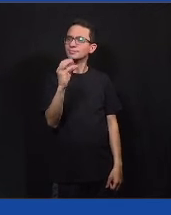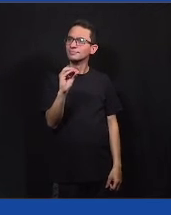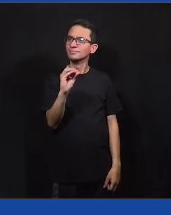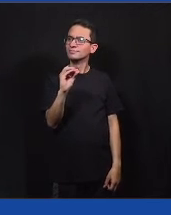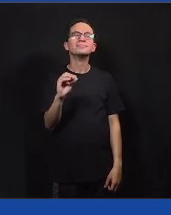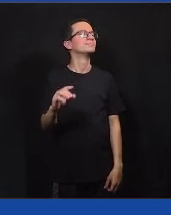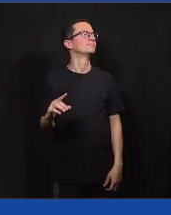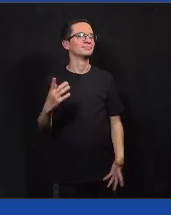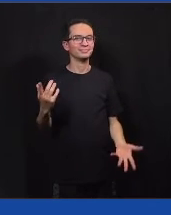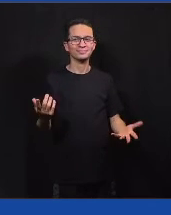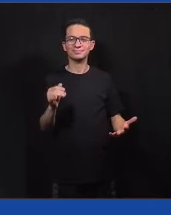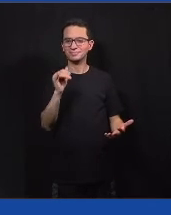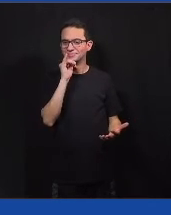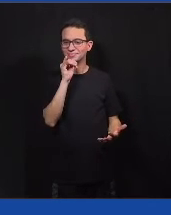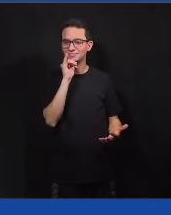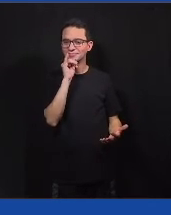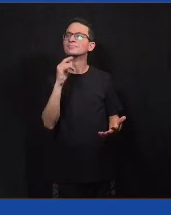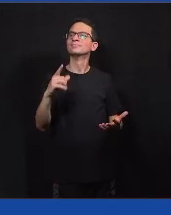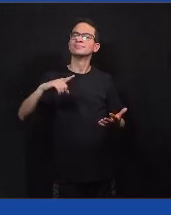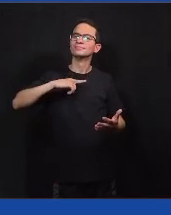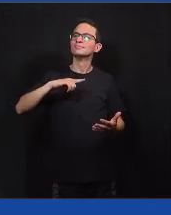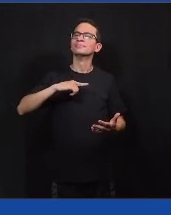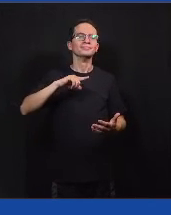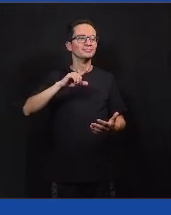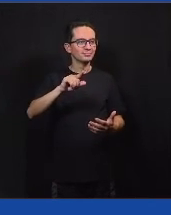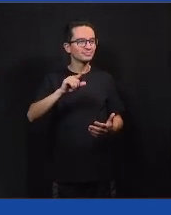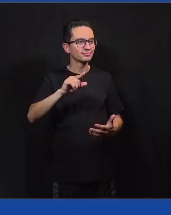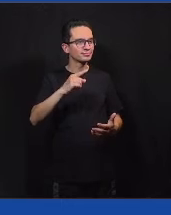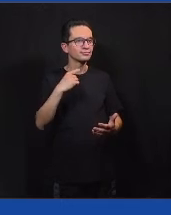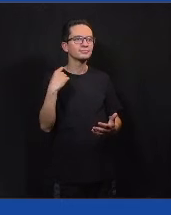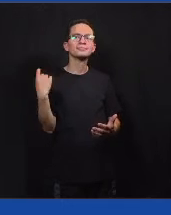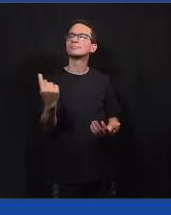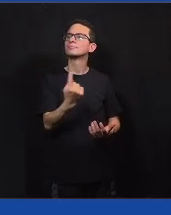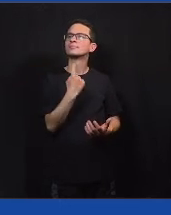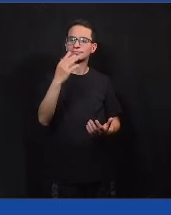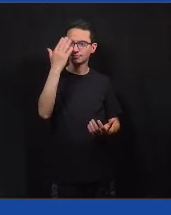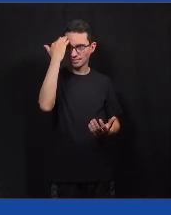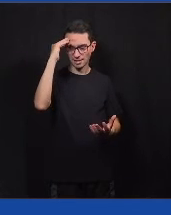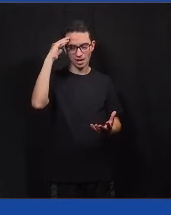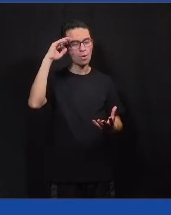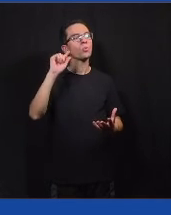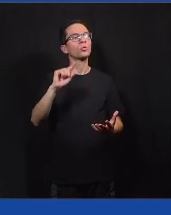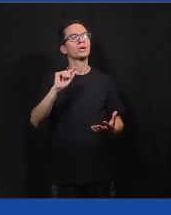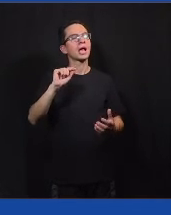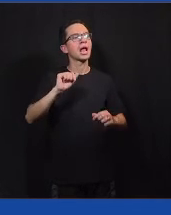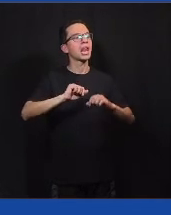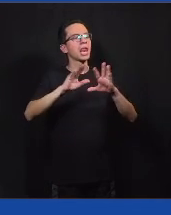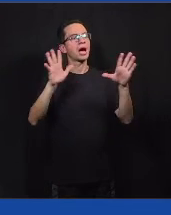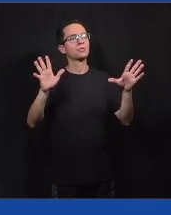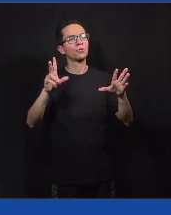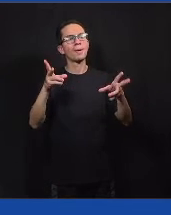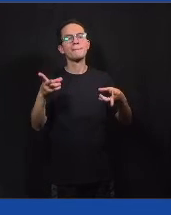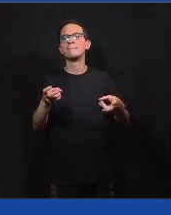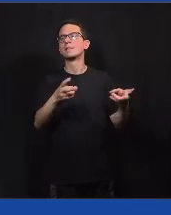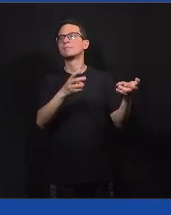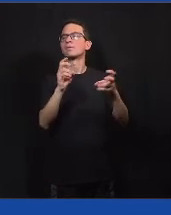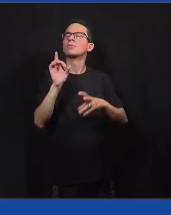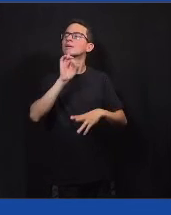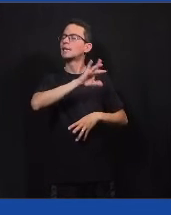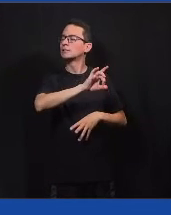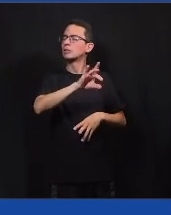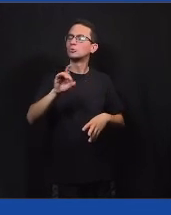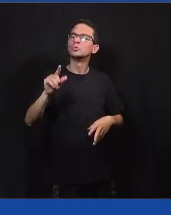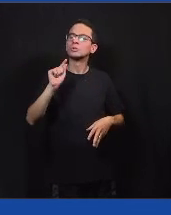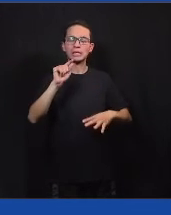da ONU Habitat, a gente vai lançar essa consulta para entender como anda a percepção de cada munícipe, cada cidadão e cidadã